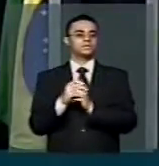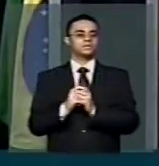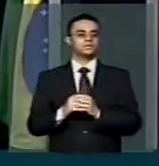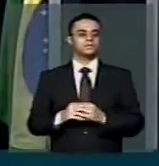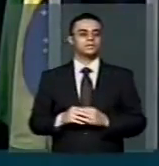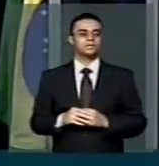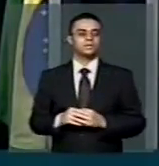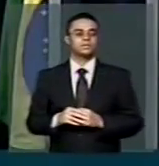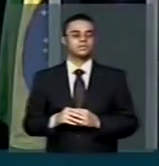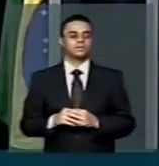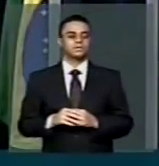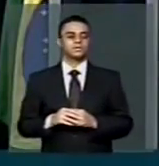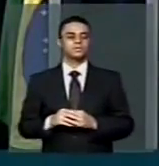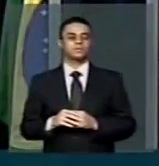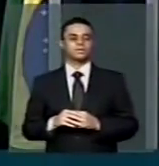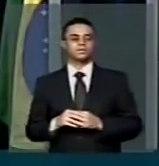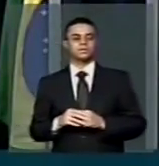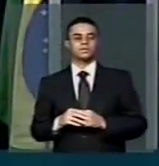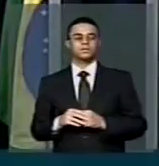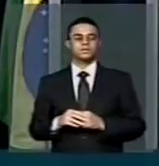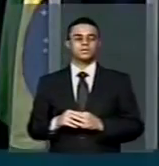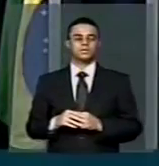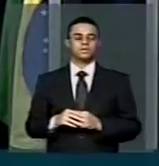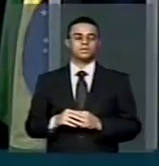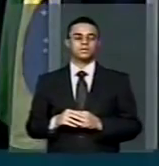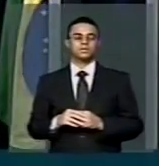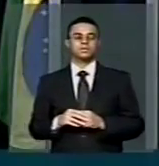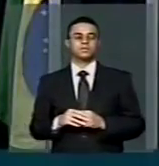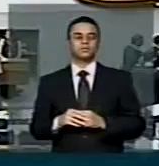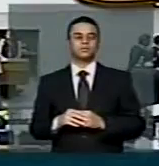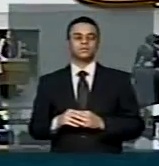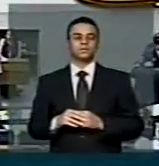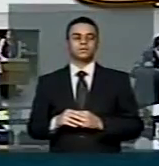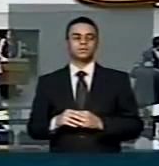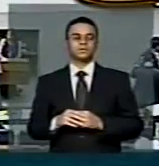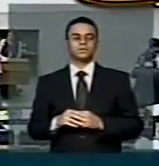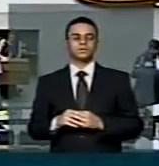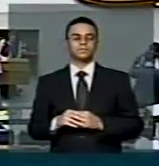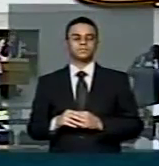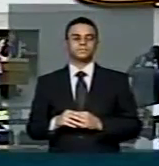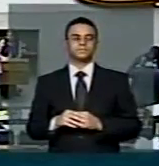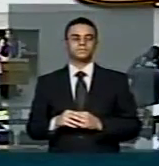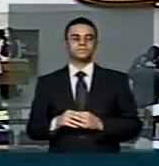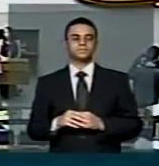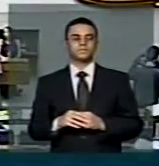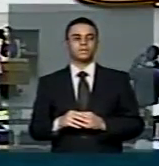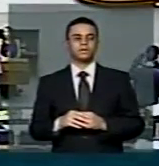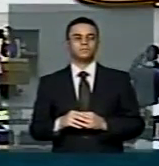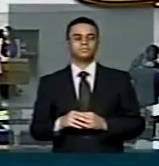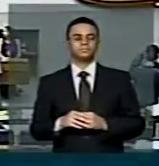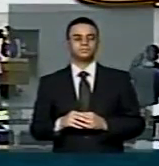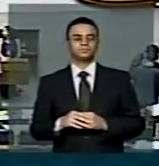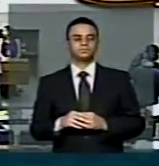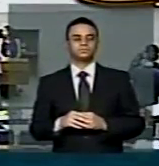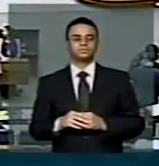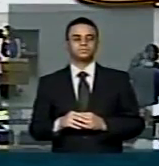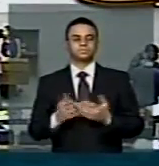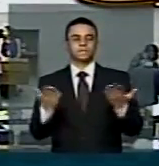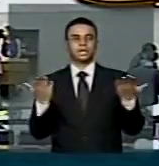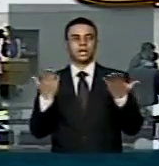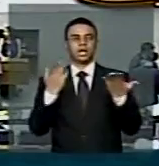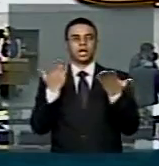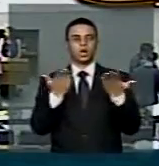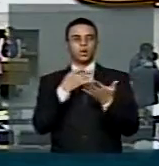presidente, Raimundo Gomes de Márcio, da votação anterior, votou com o partido. caminham, a votação anterior, votou com o presidente. O senhor presidente,